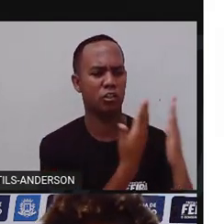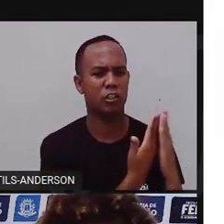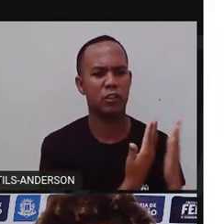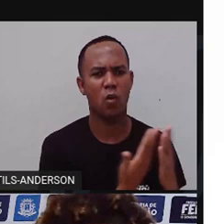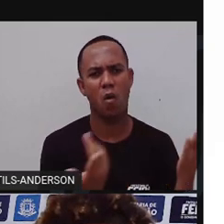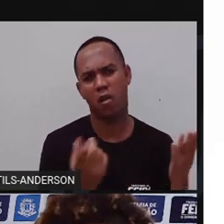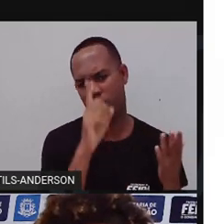os hospitais.